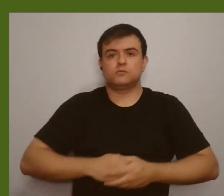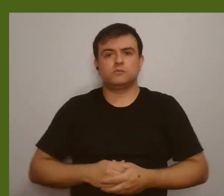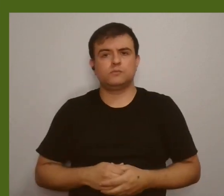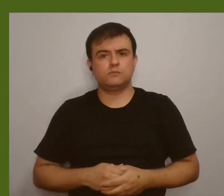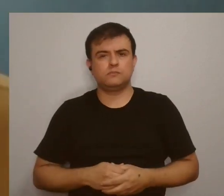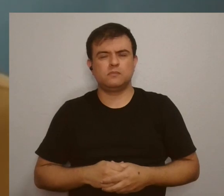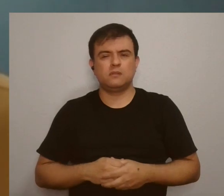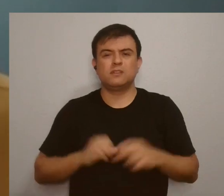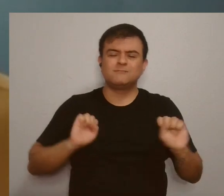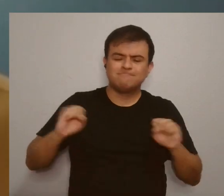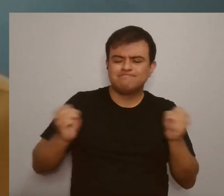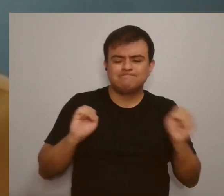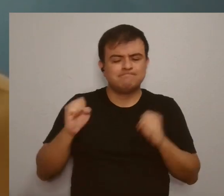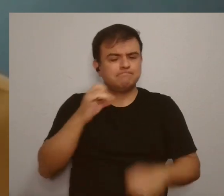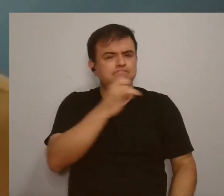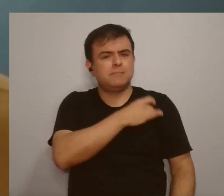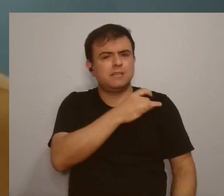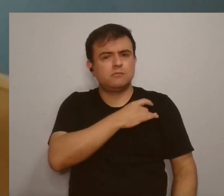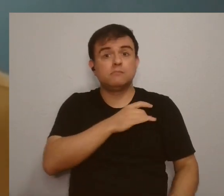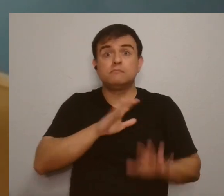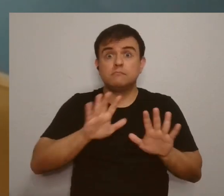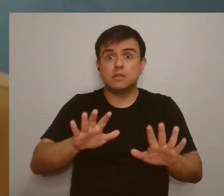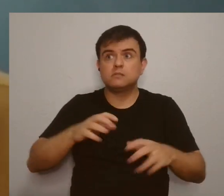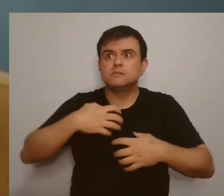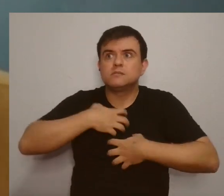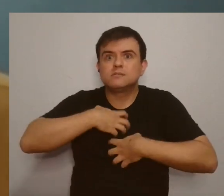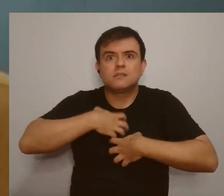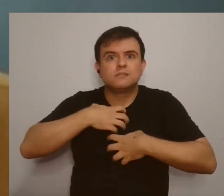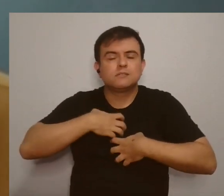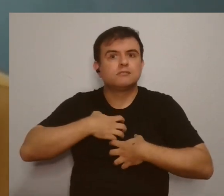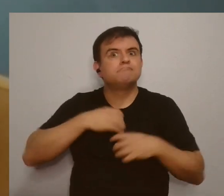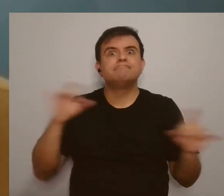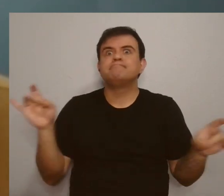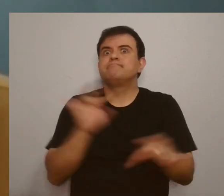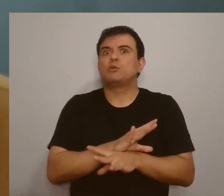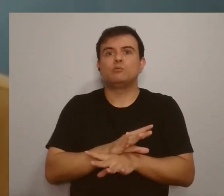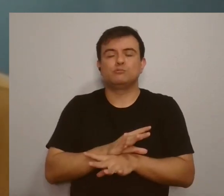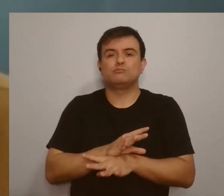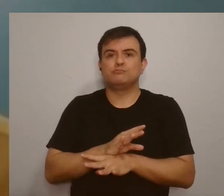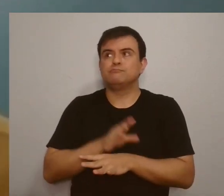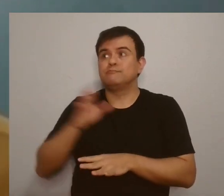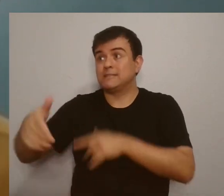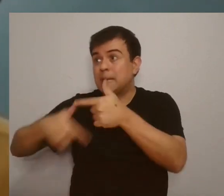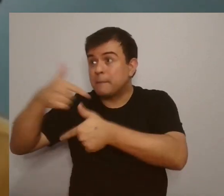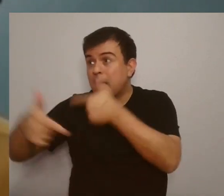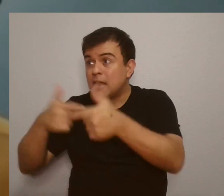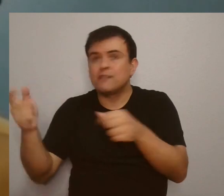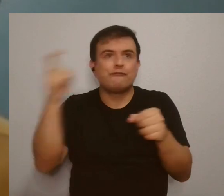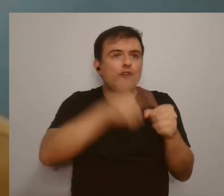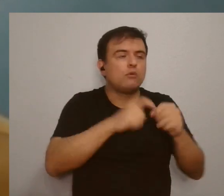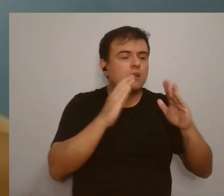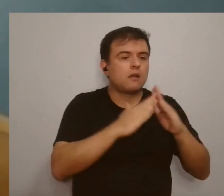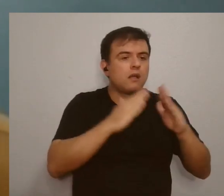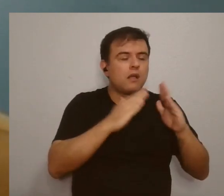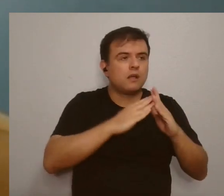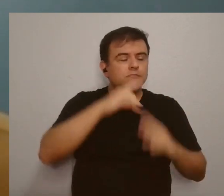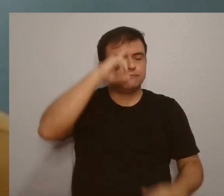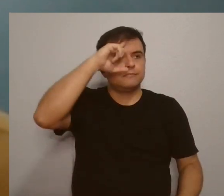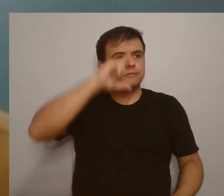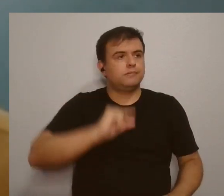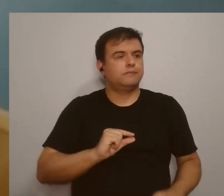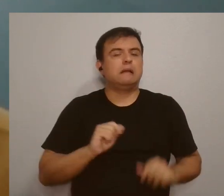texto. Um pouco de ansiedade, medo, mas também uma sensação de dever cumprido. Chegar após o plantão em casa